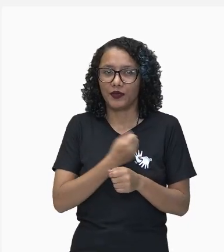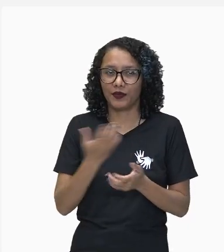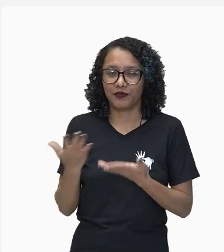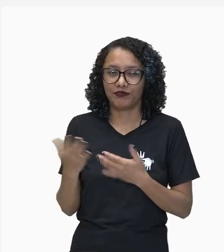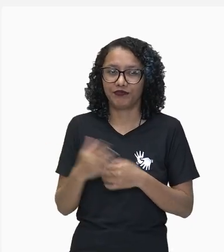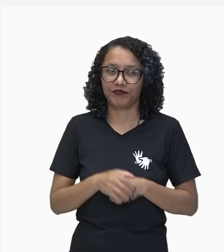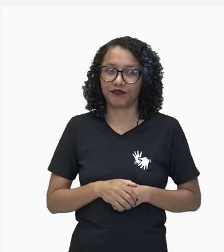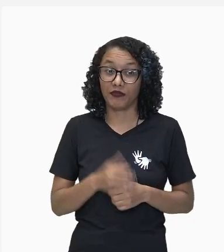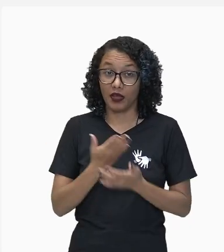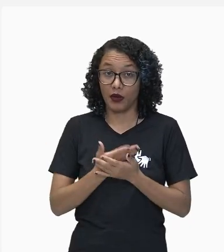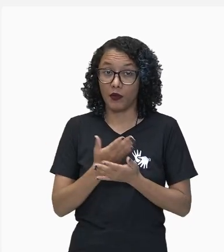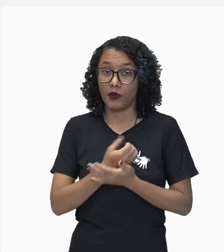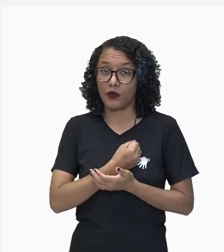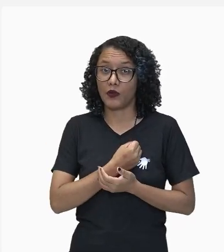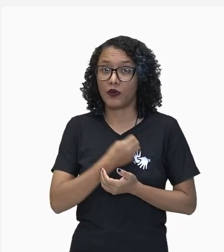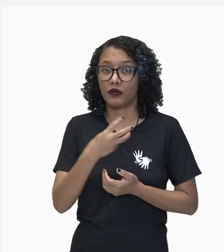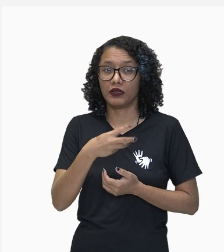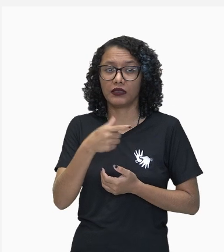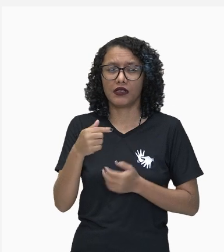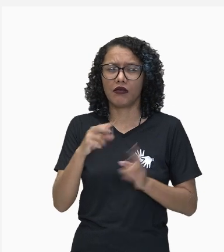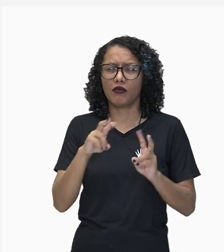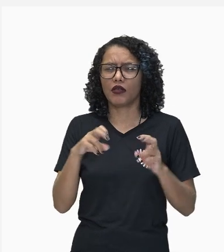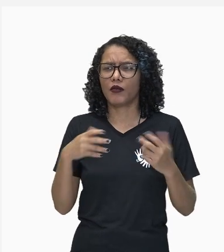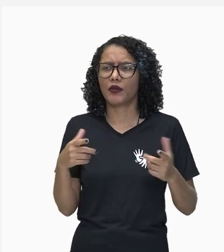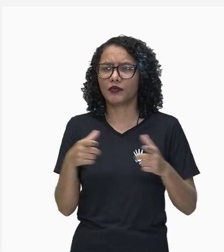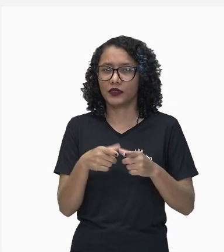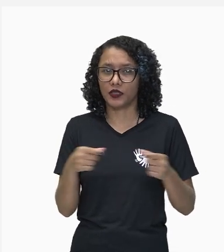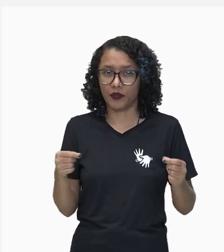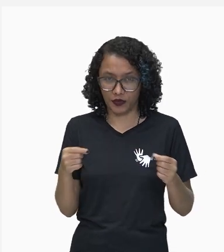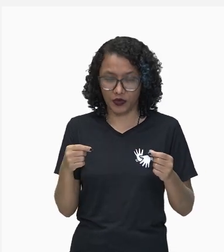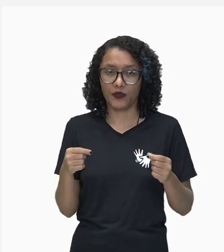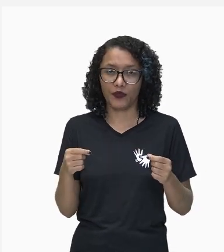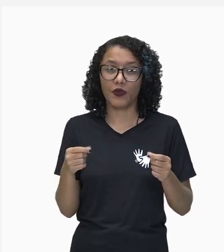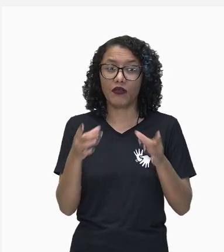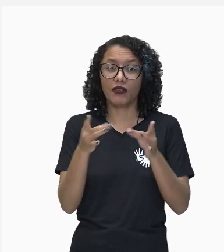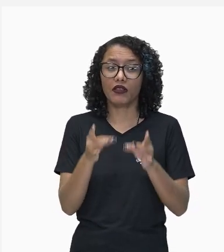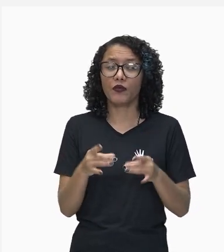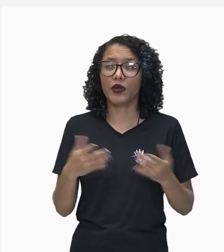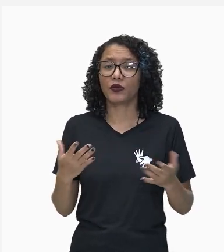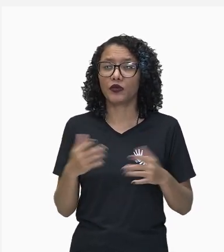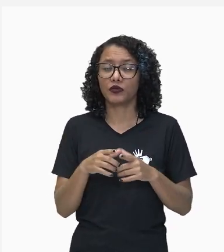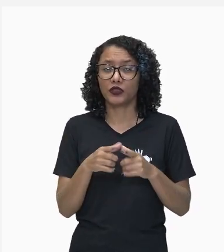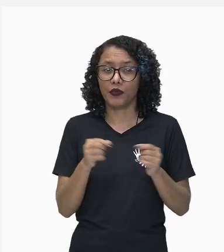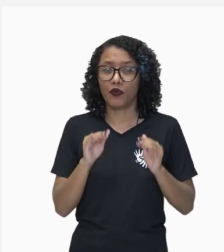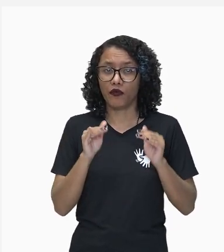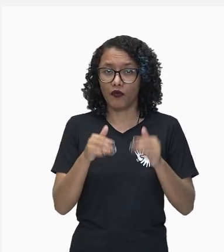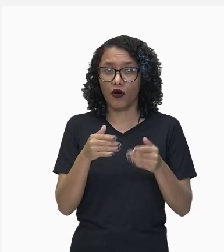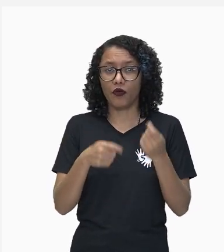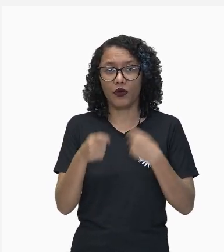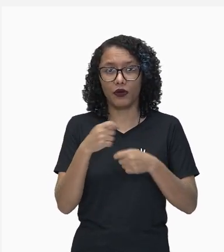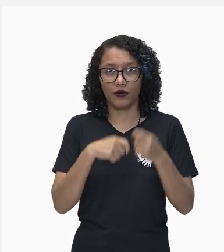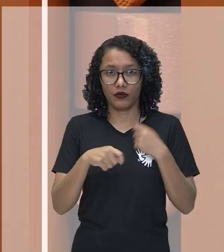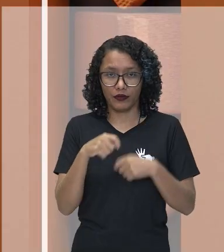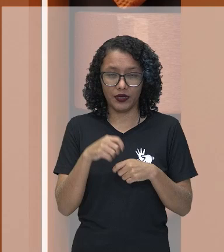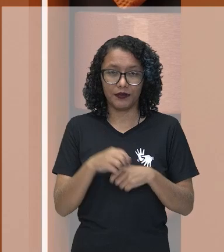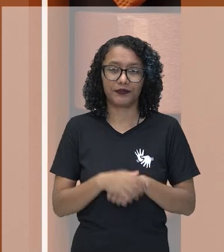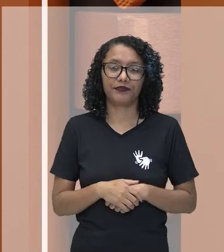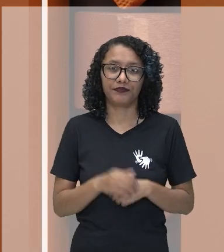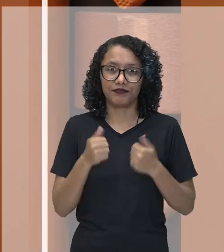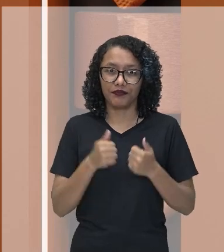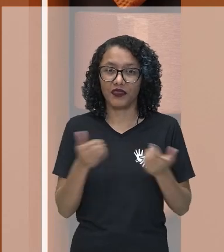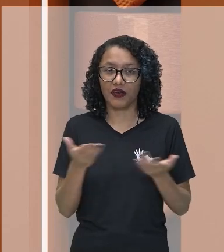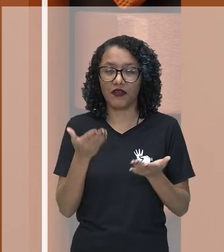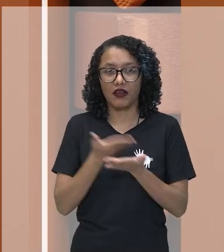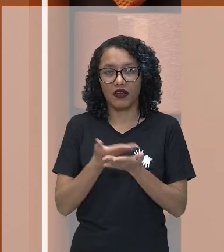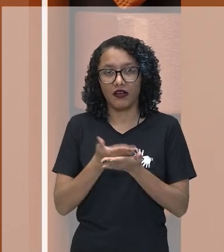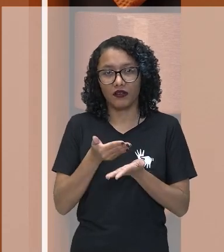Estamos na aula de número 37 com o objeto de conhecimento Japão e o detalhamento a economia japonesa. Então